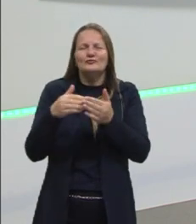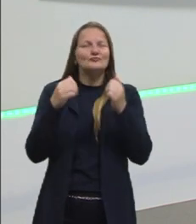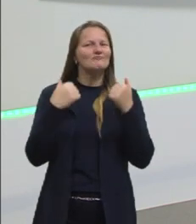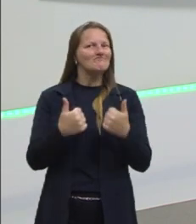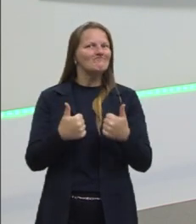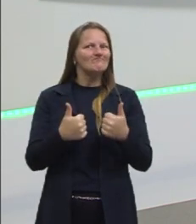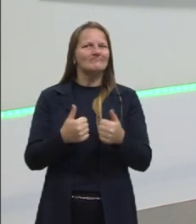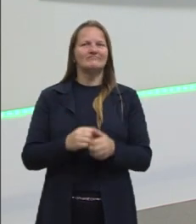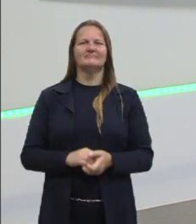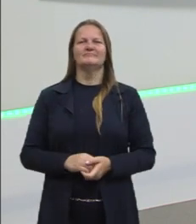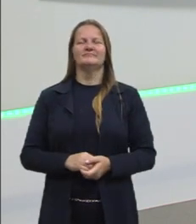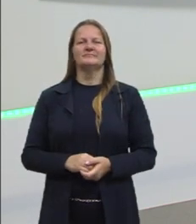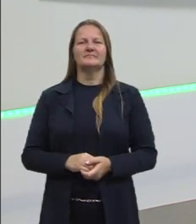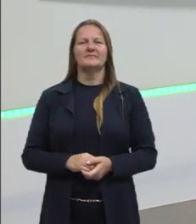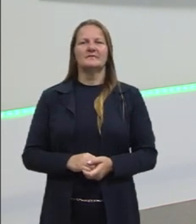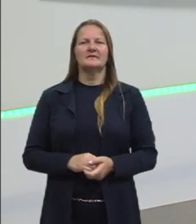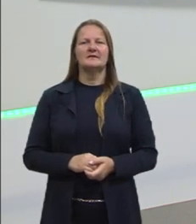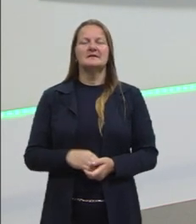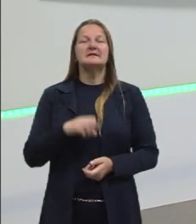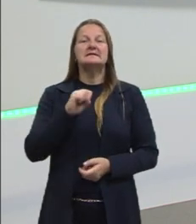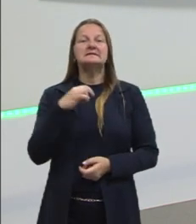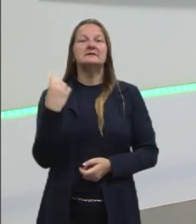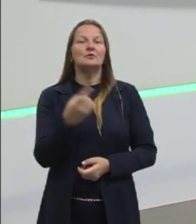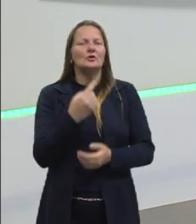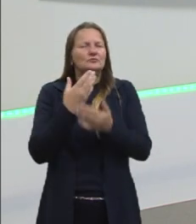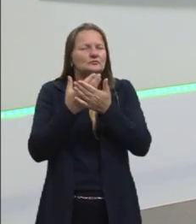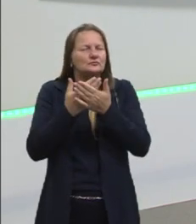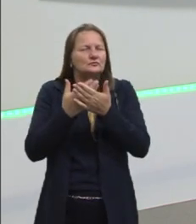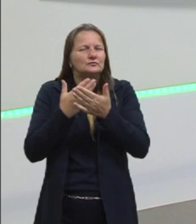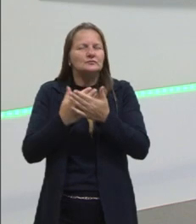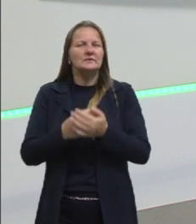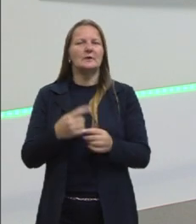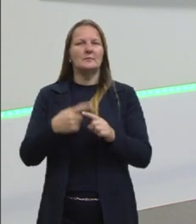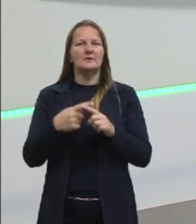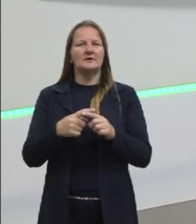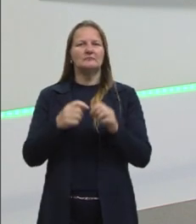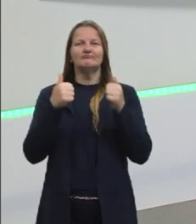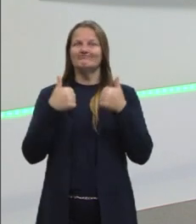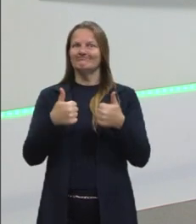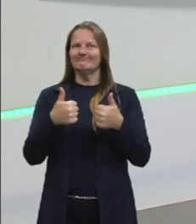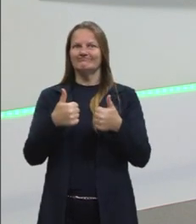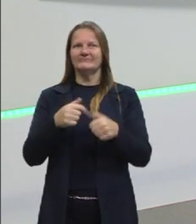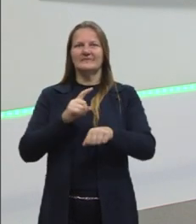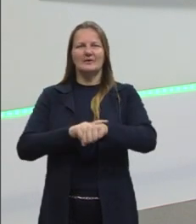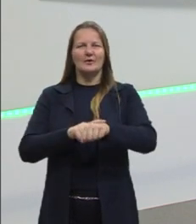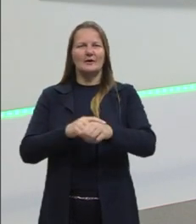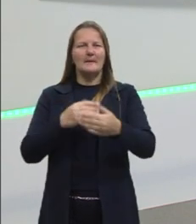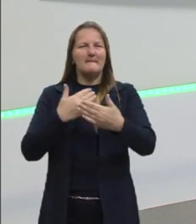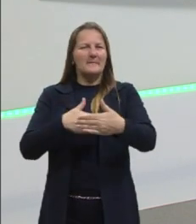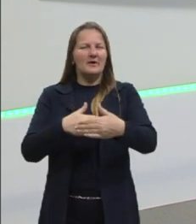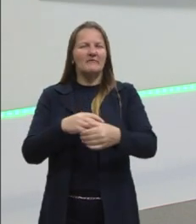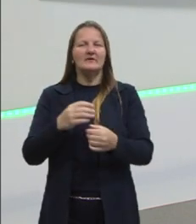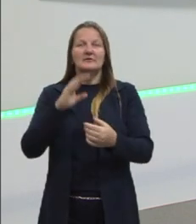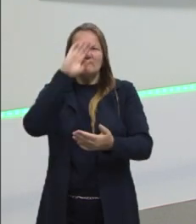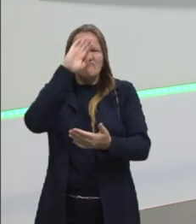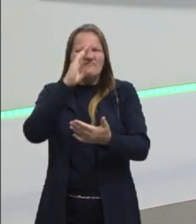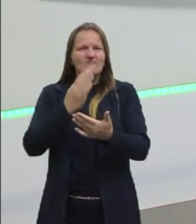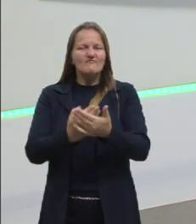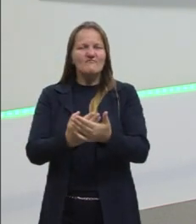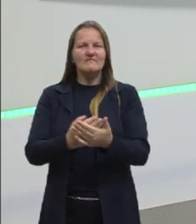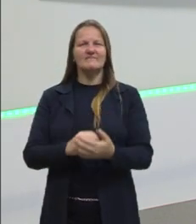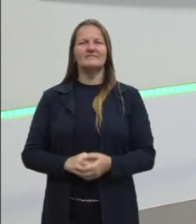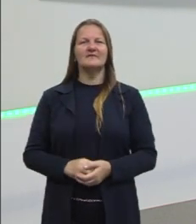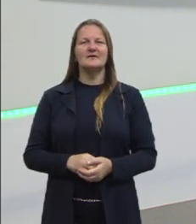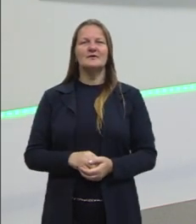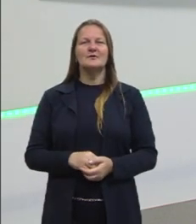E é aquilo, gente, se nós estudamos é porque vai dar tudo certo. Vocês podem ficar confiantes e